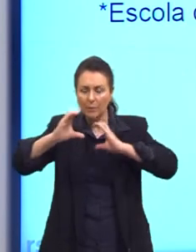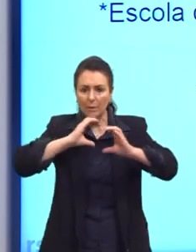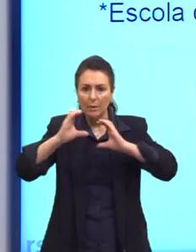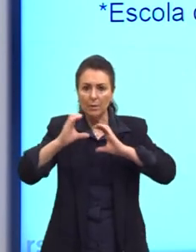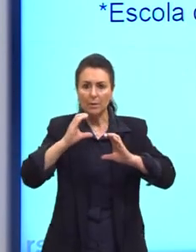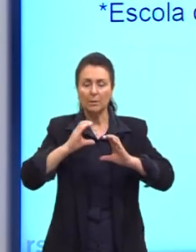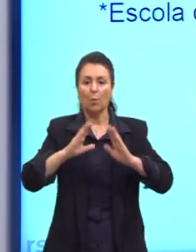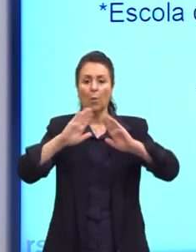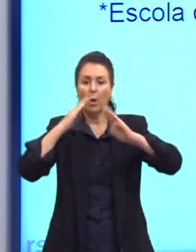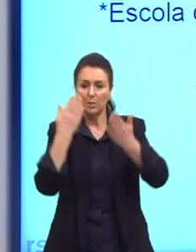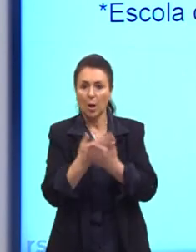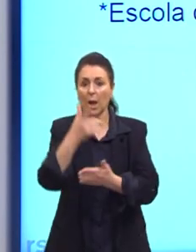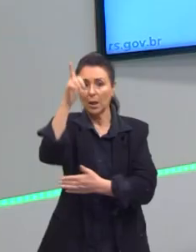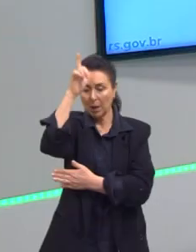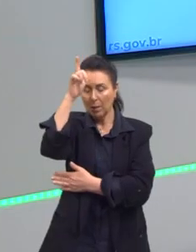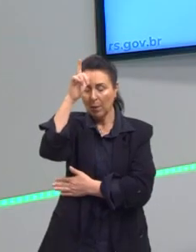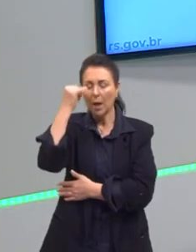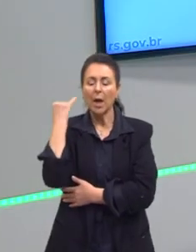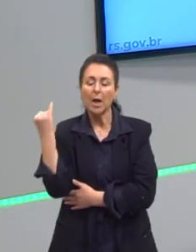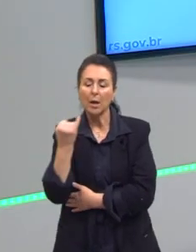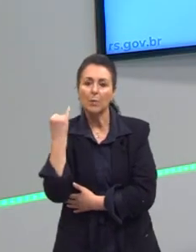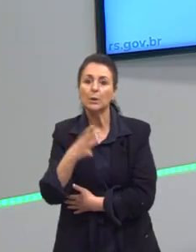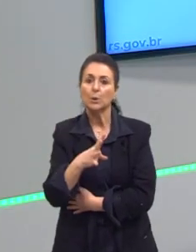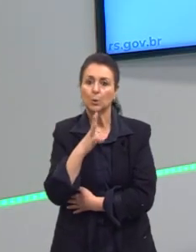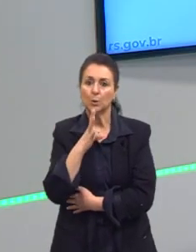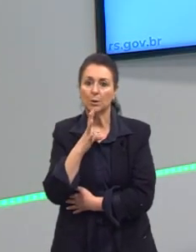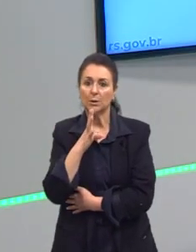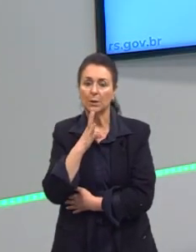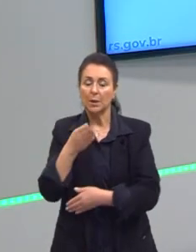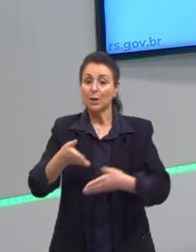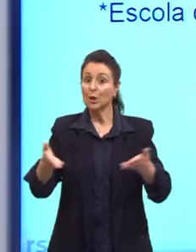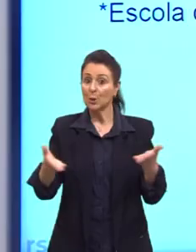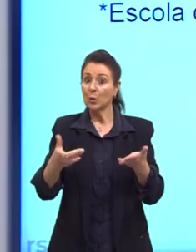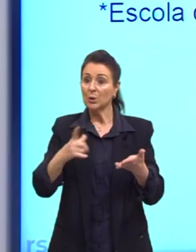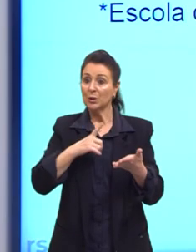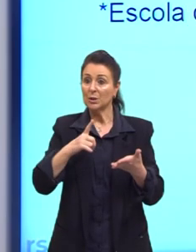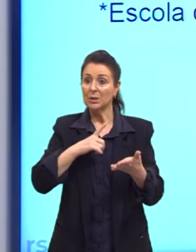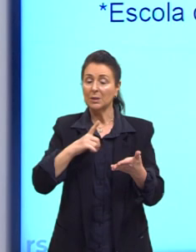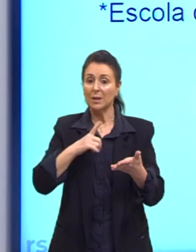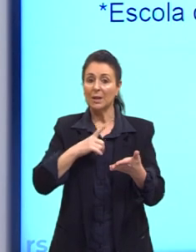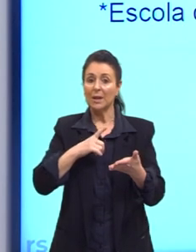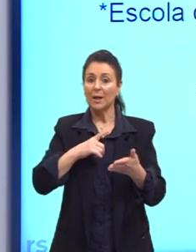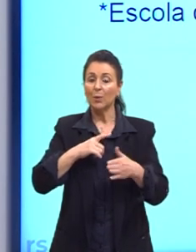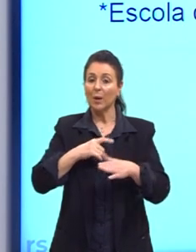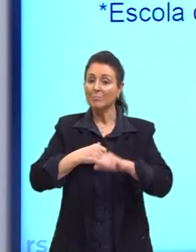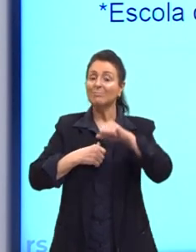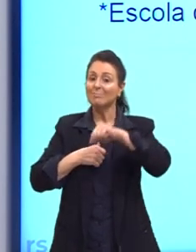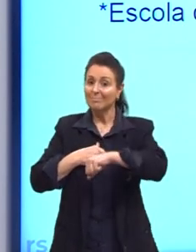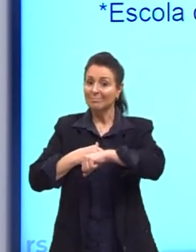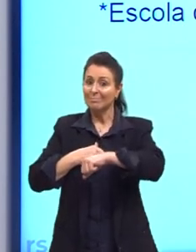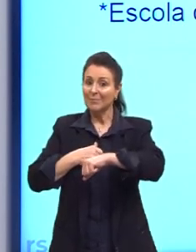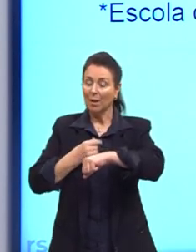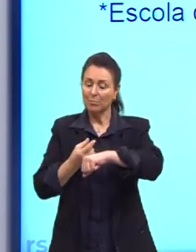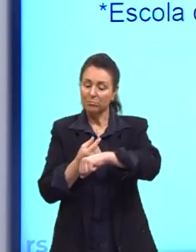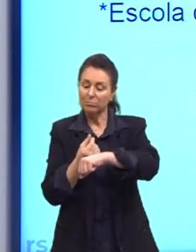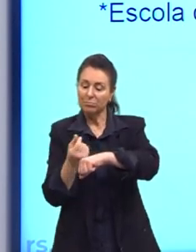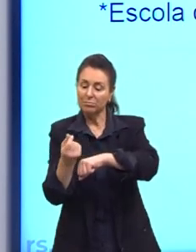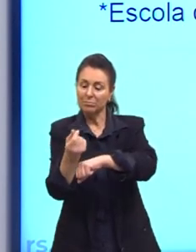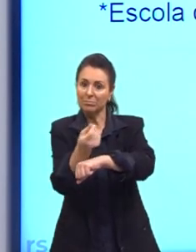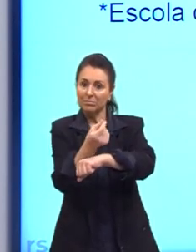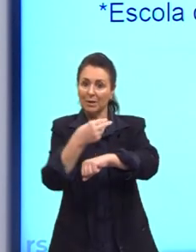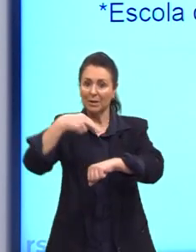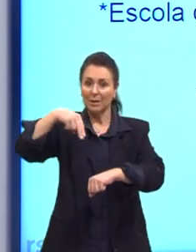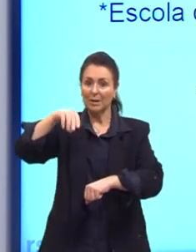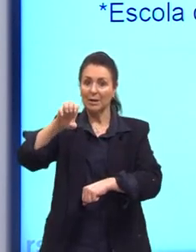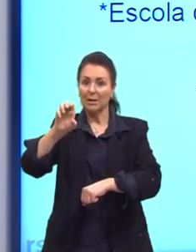Escola de Frankfurt, que vale a pena. E hoje nós temos, então, o chamado neoliberalismo. O neoliberalismo surge